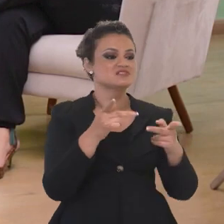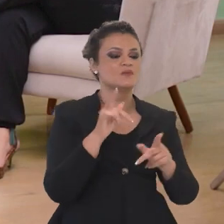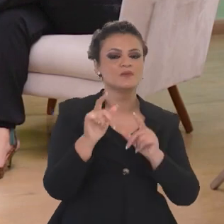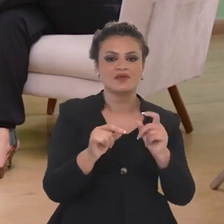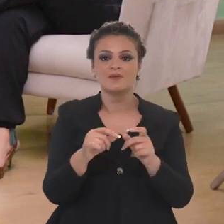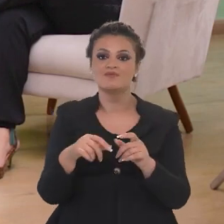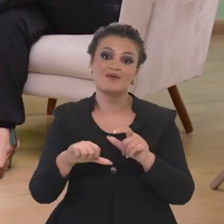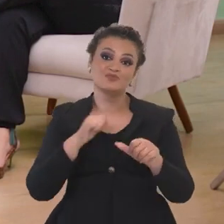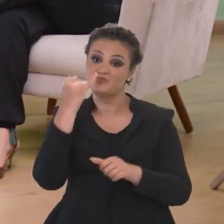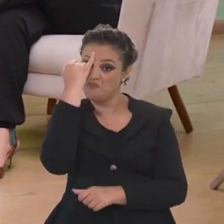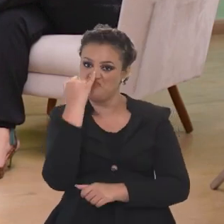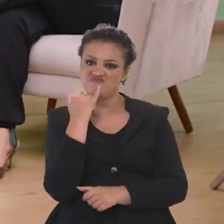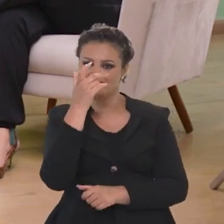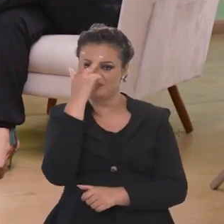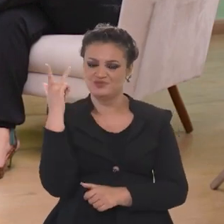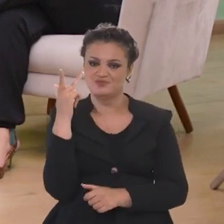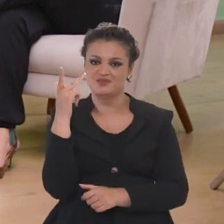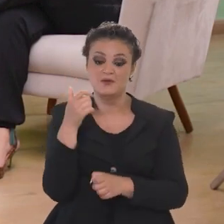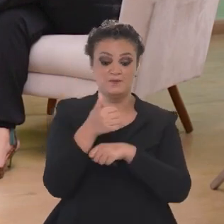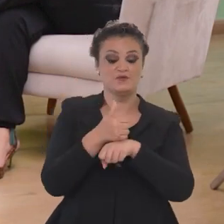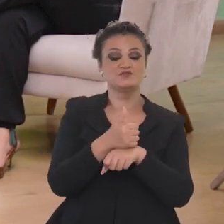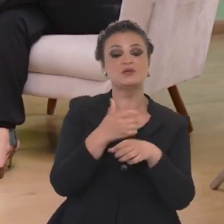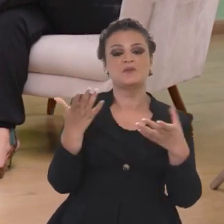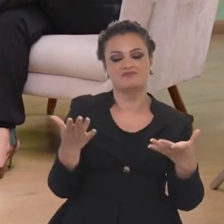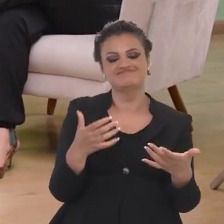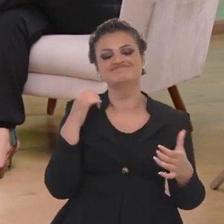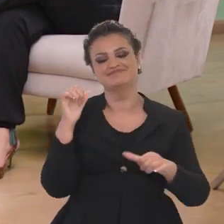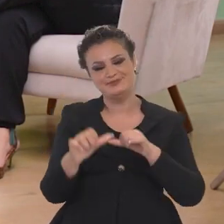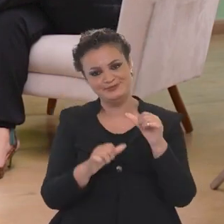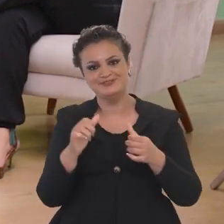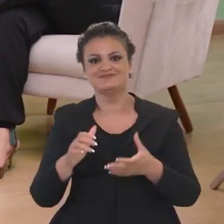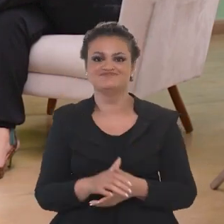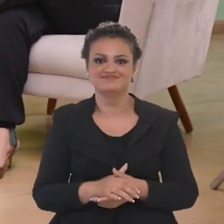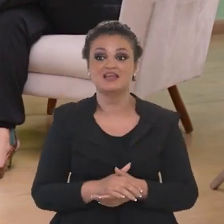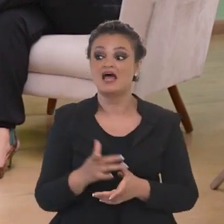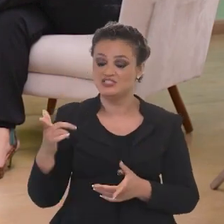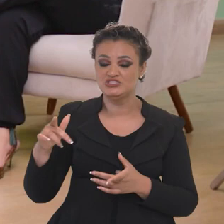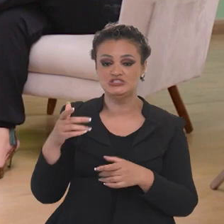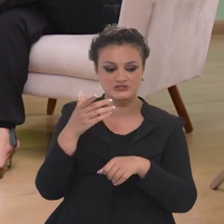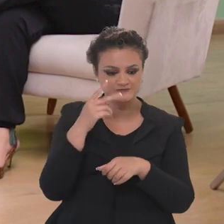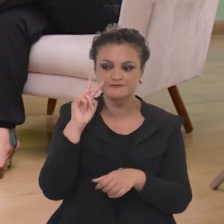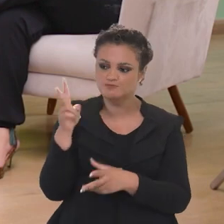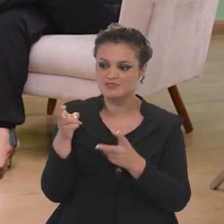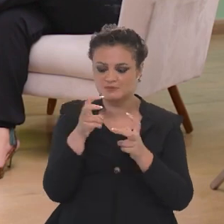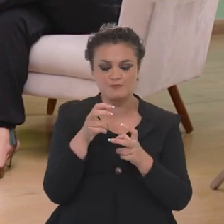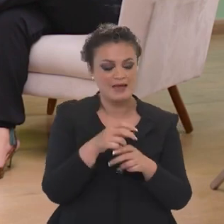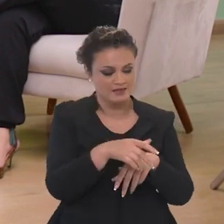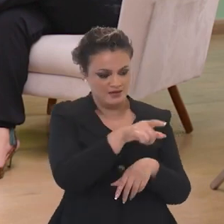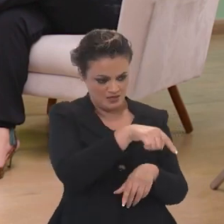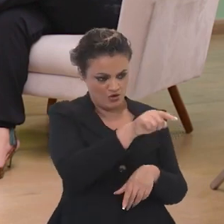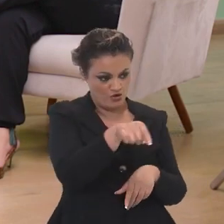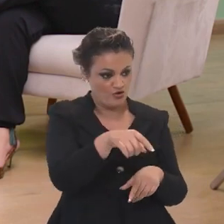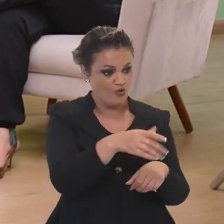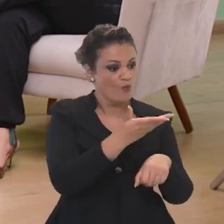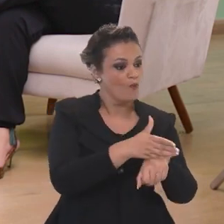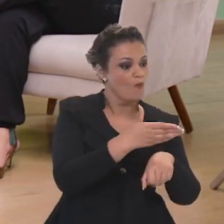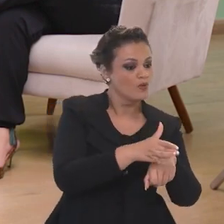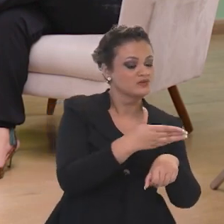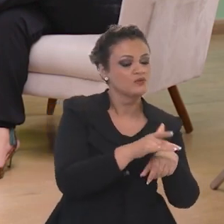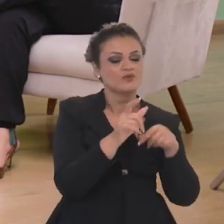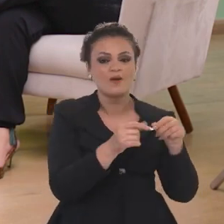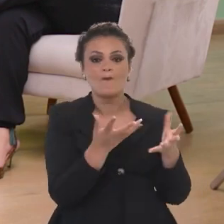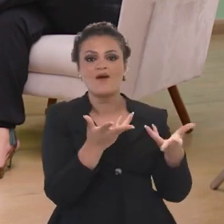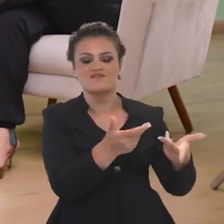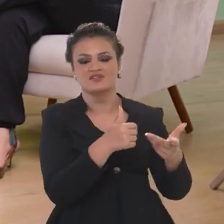muda o perfil do público e muda o tipo de mão de obra necessário. Nós fizemos isso e qualificamos o tipo de emprego que pode